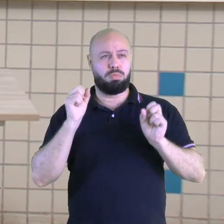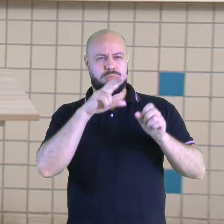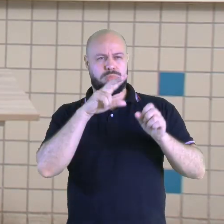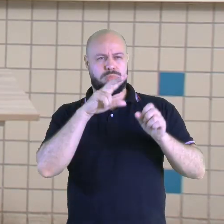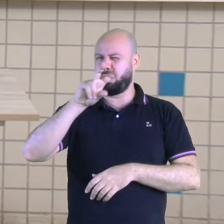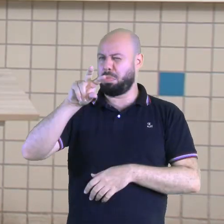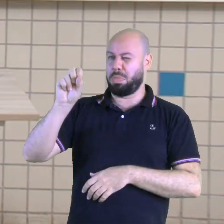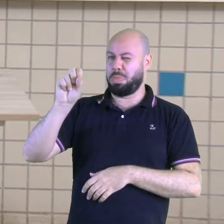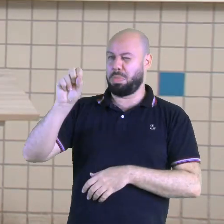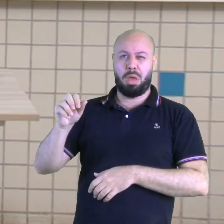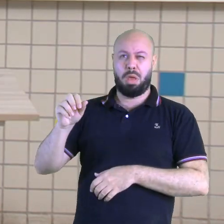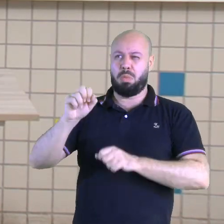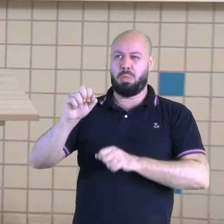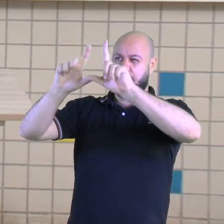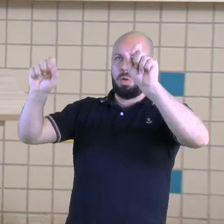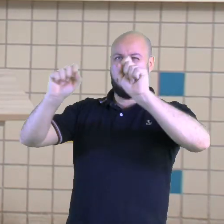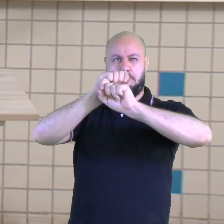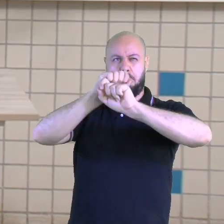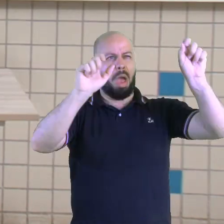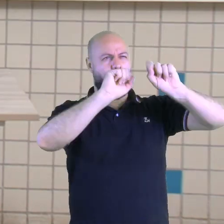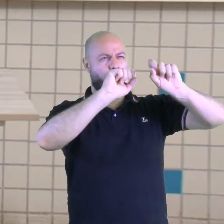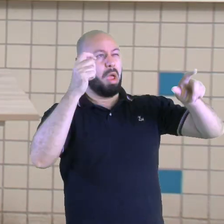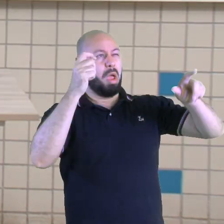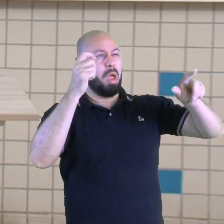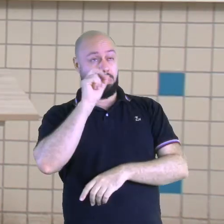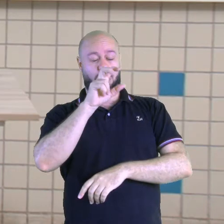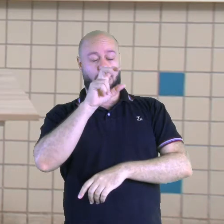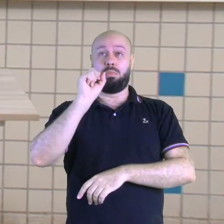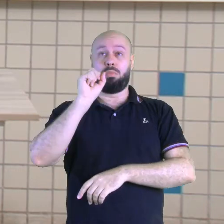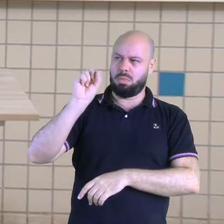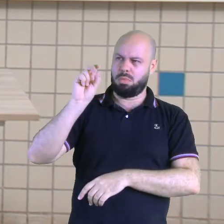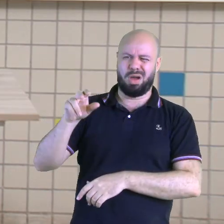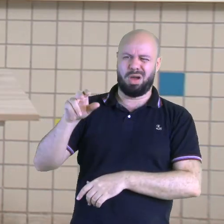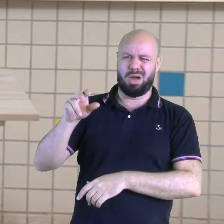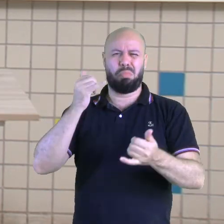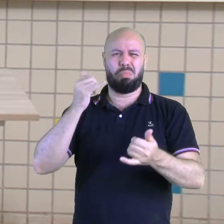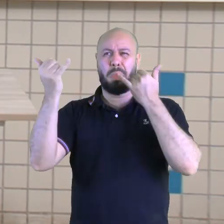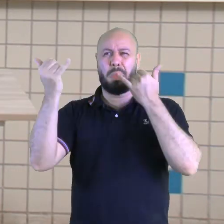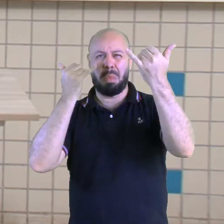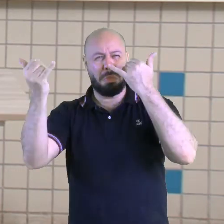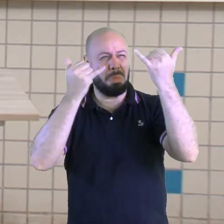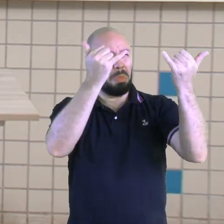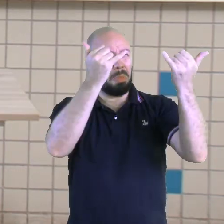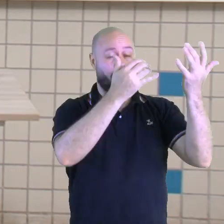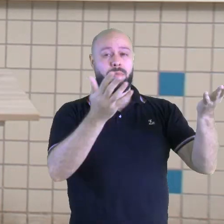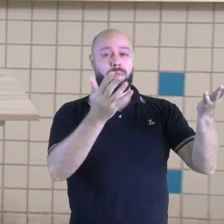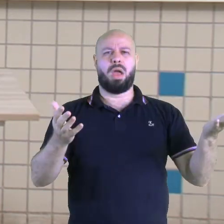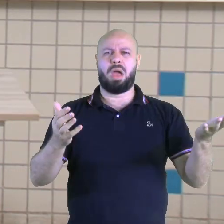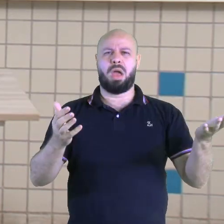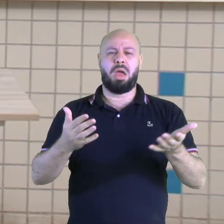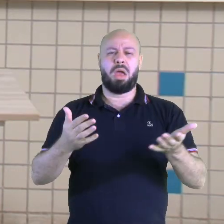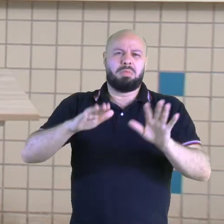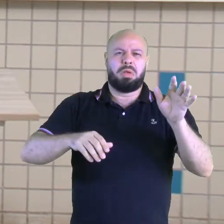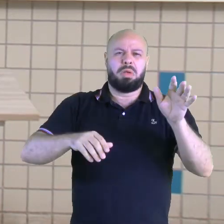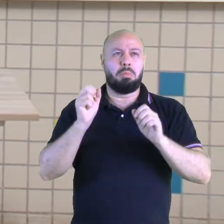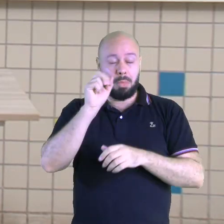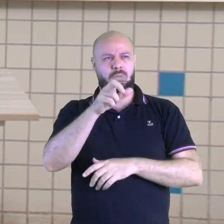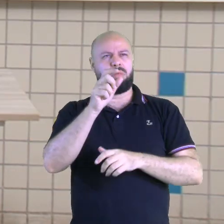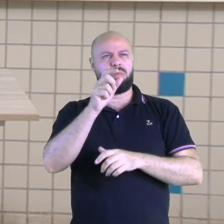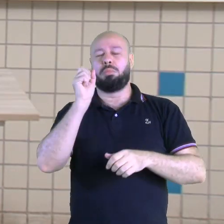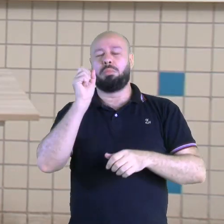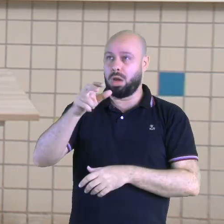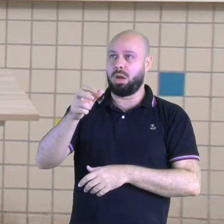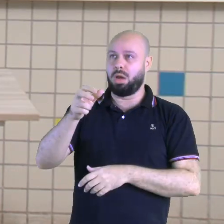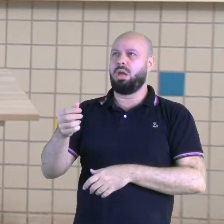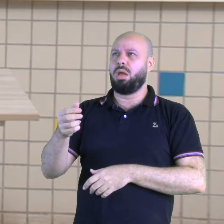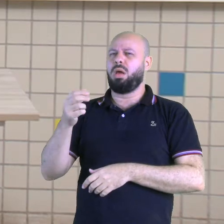muita propaganda, muitos cartazes, muitas placas. Então, a gente não sabe nem onde vai olhar direito. É algo que tira muito a